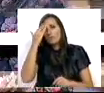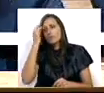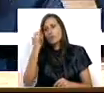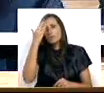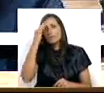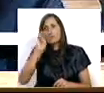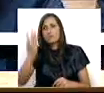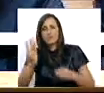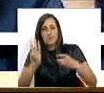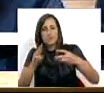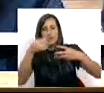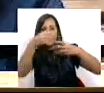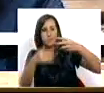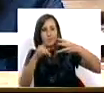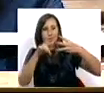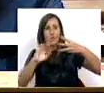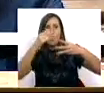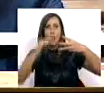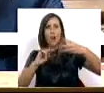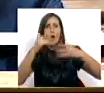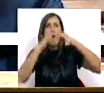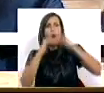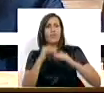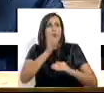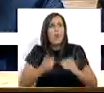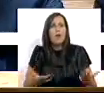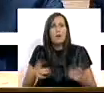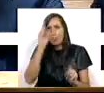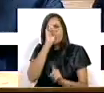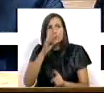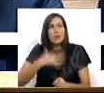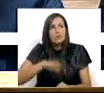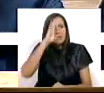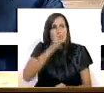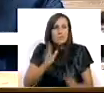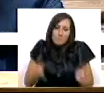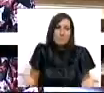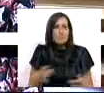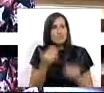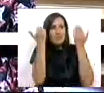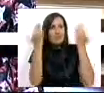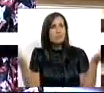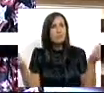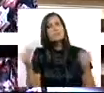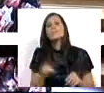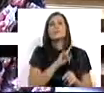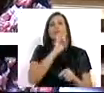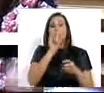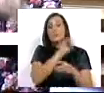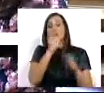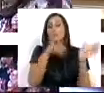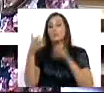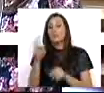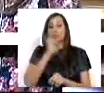para lhe dar esta clareza da situação. Por outro lado, o Sr. Primeiro-Ministro, o Sr.